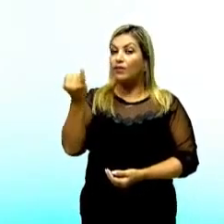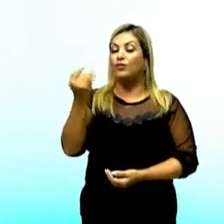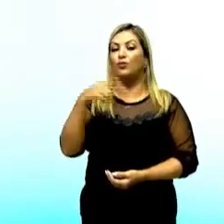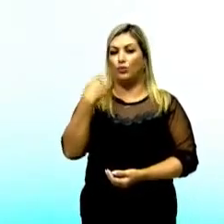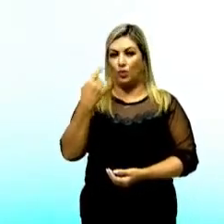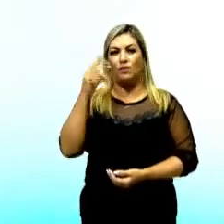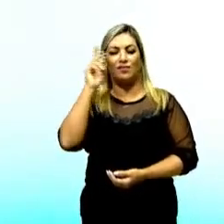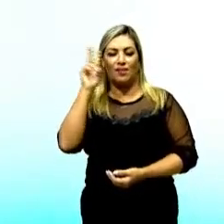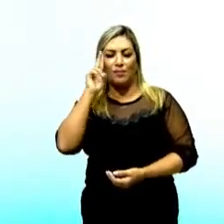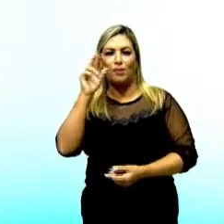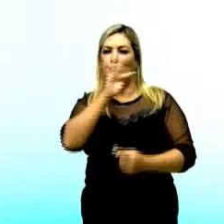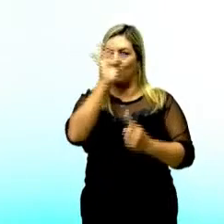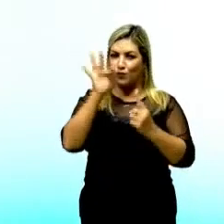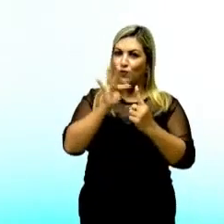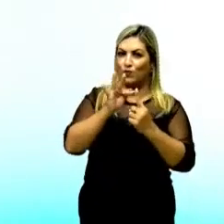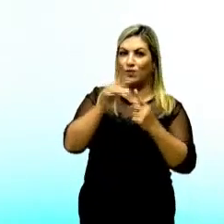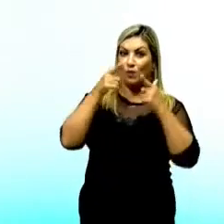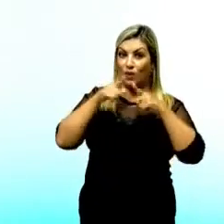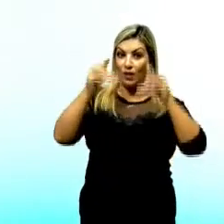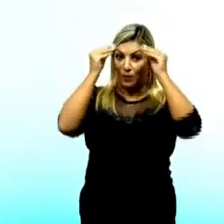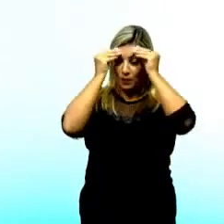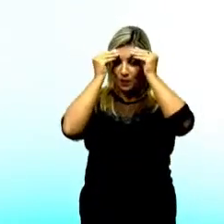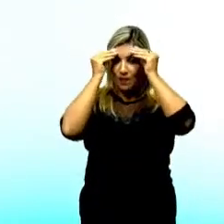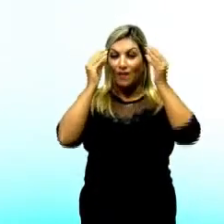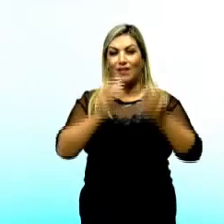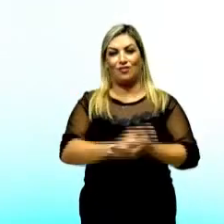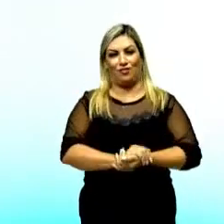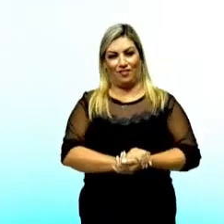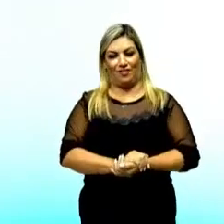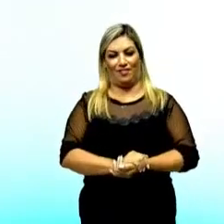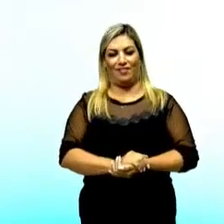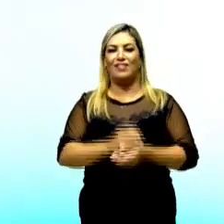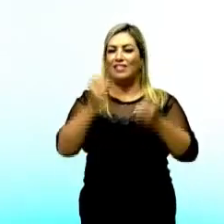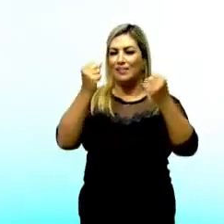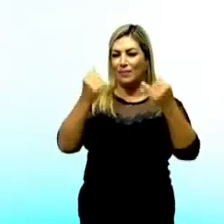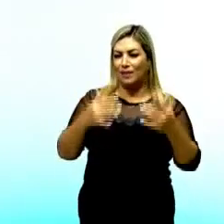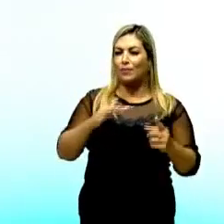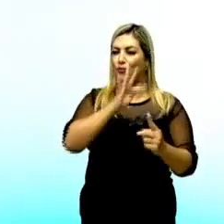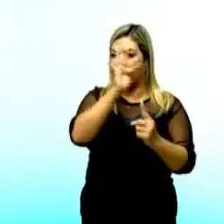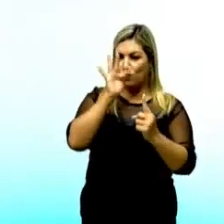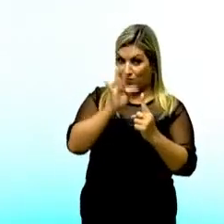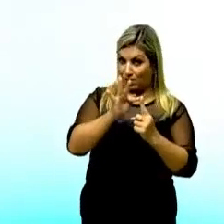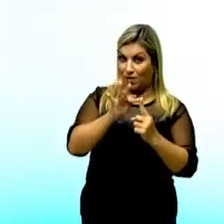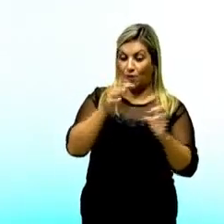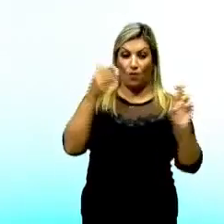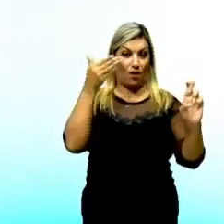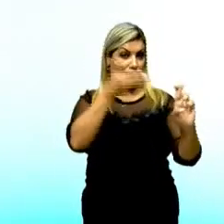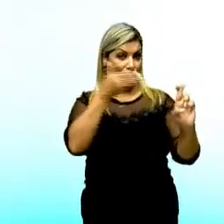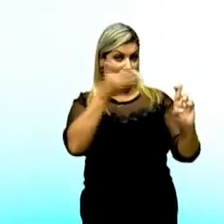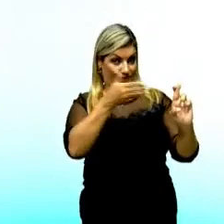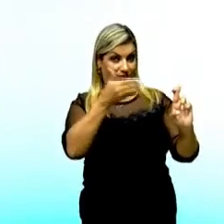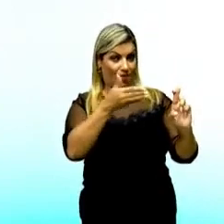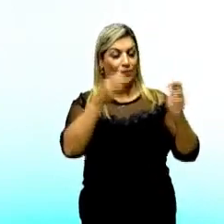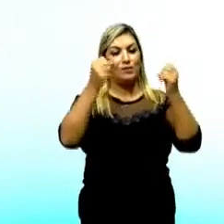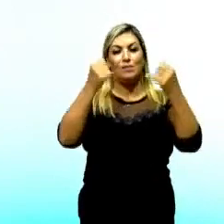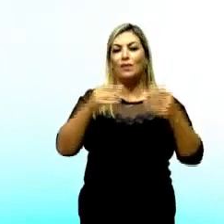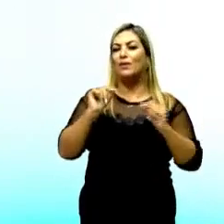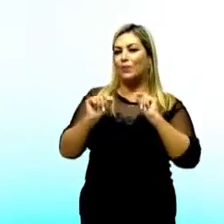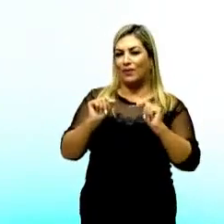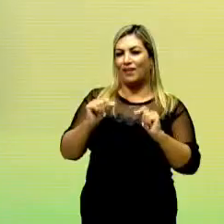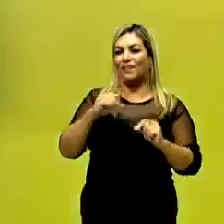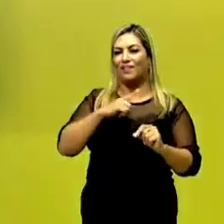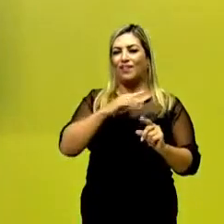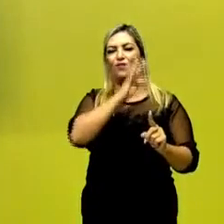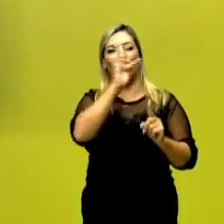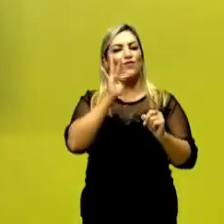sobre as funções de linguagem. Quando falamos em função referencial, nós estamos falando daquela